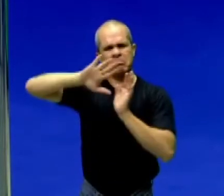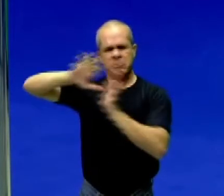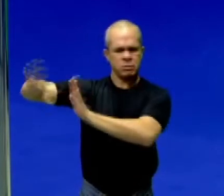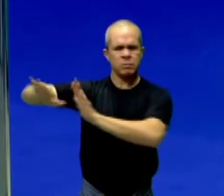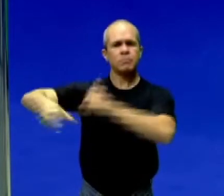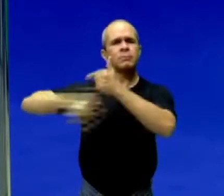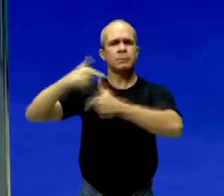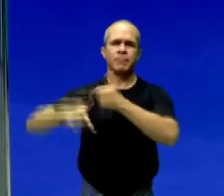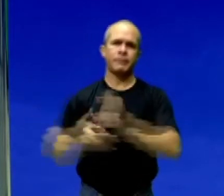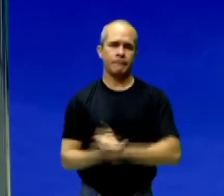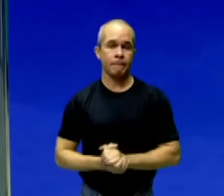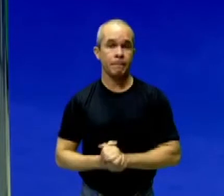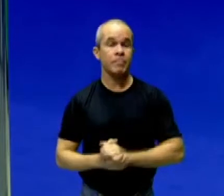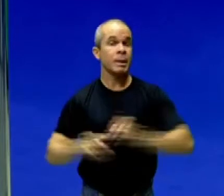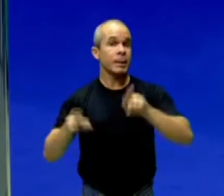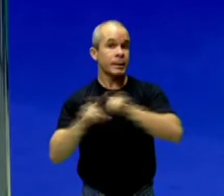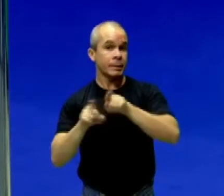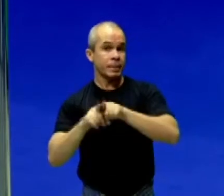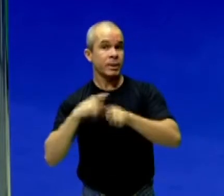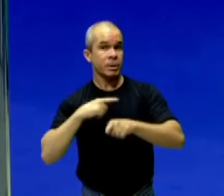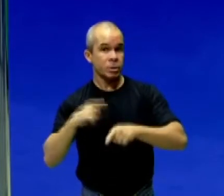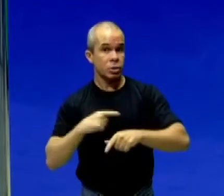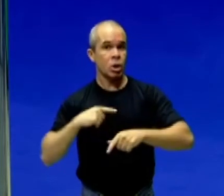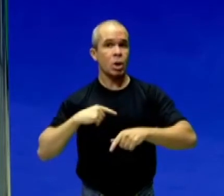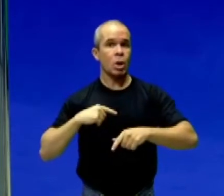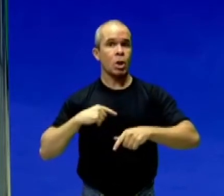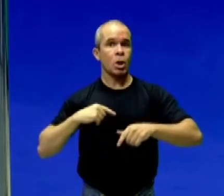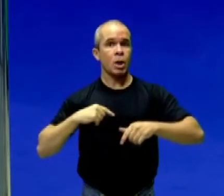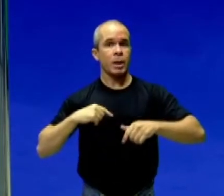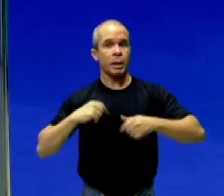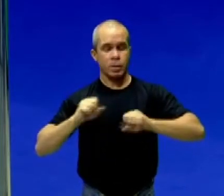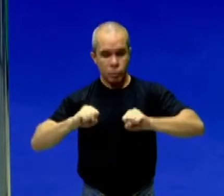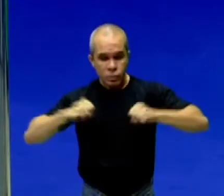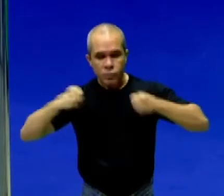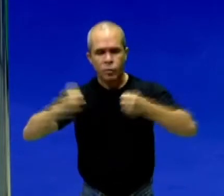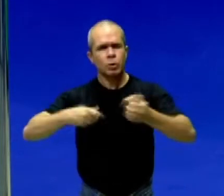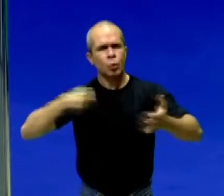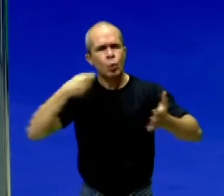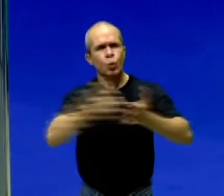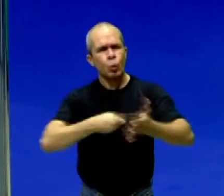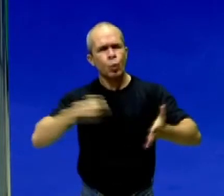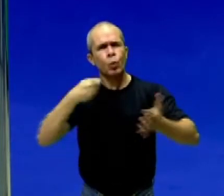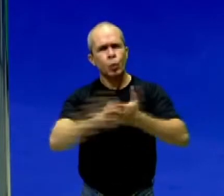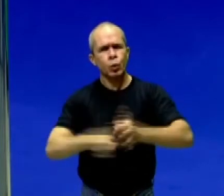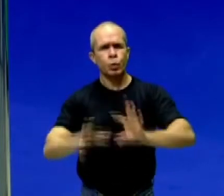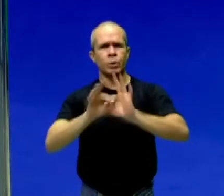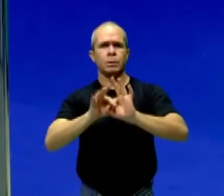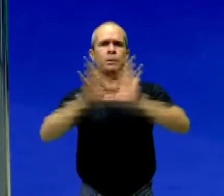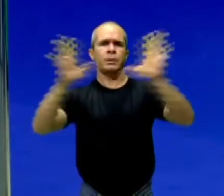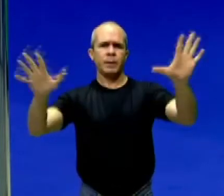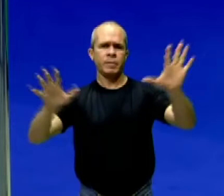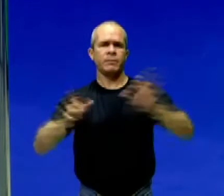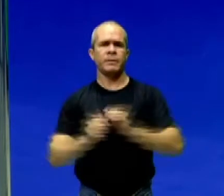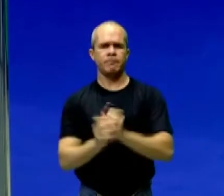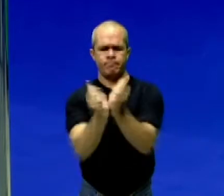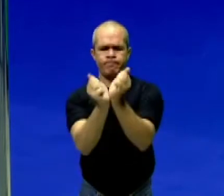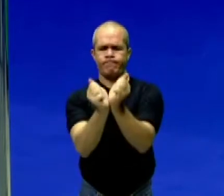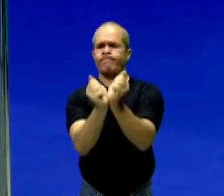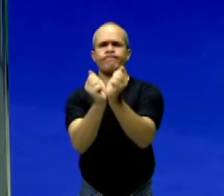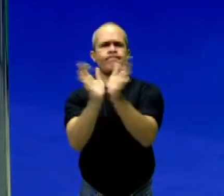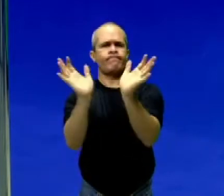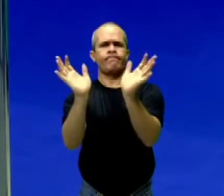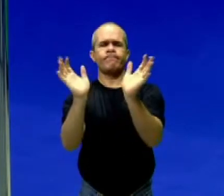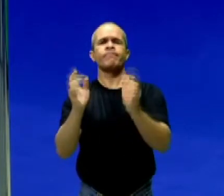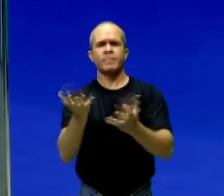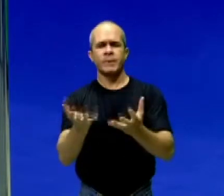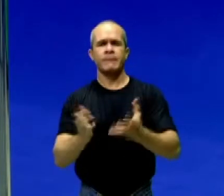Porém, eles também resistiram, lutaram pela liberdade de forma de revolta, de manifestações, de rebeliões.